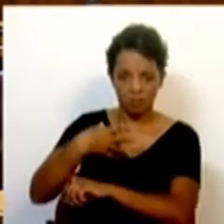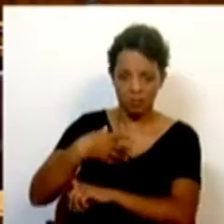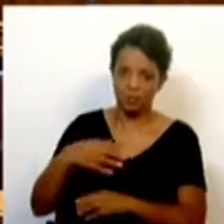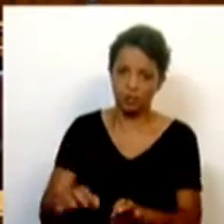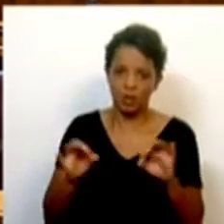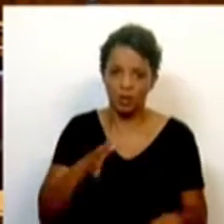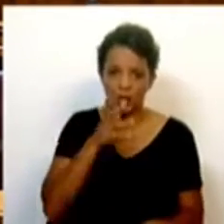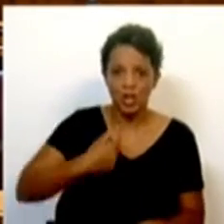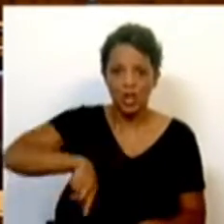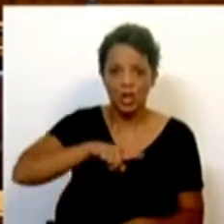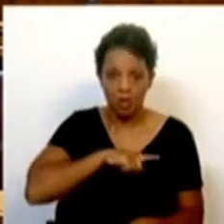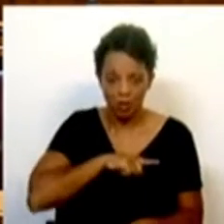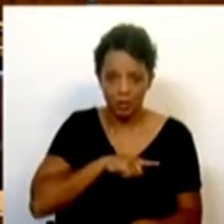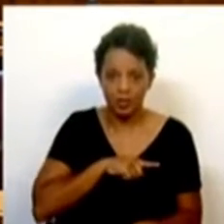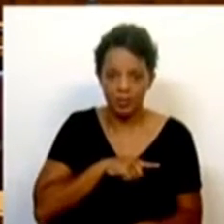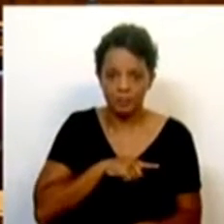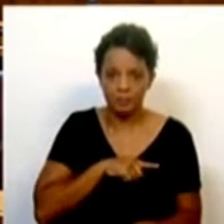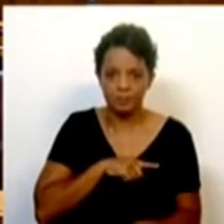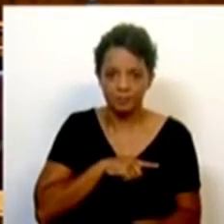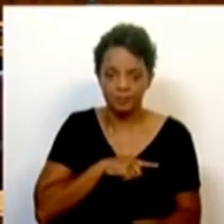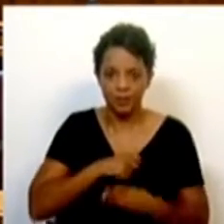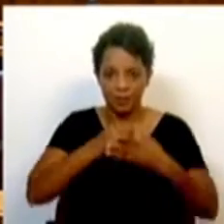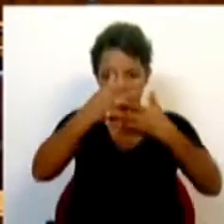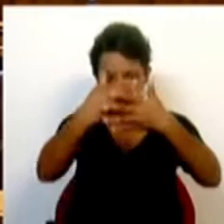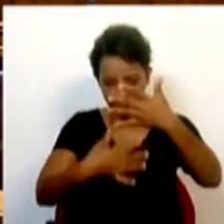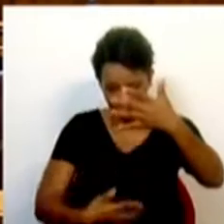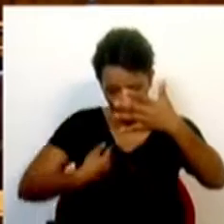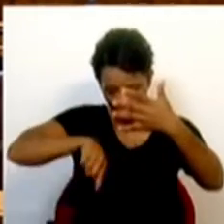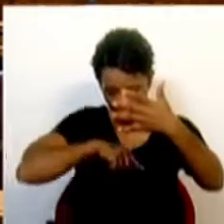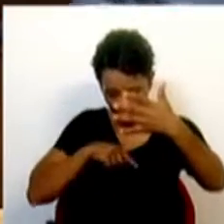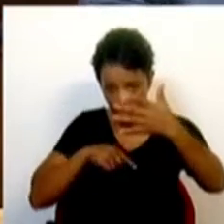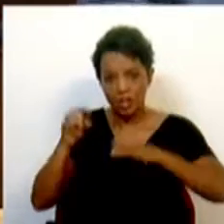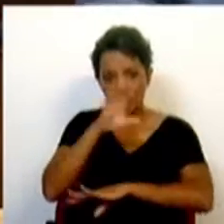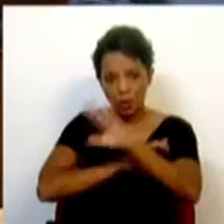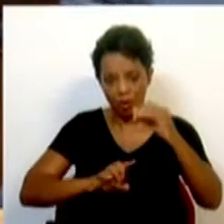Como eu disse, nós estamos nos últimos lugares na Europa.